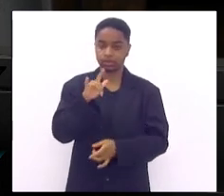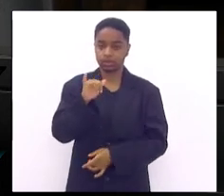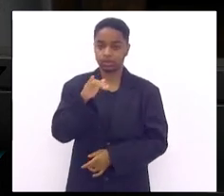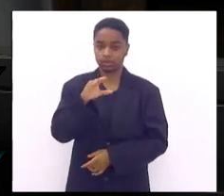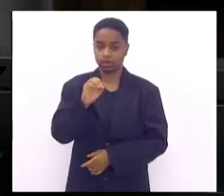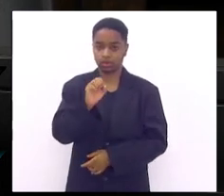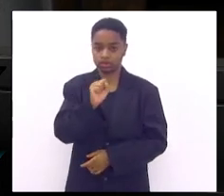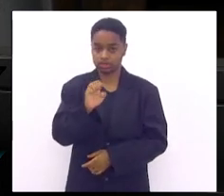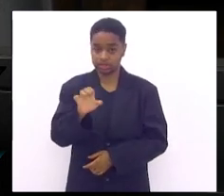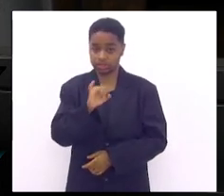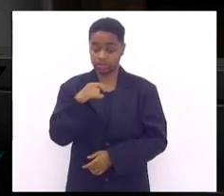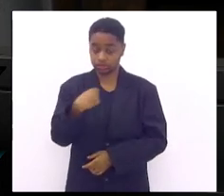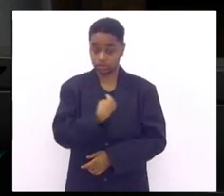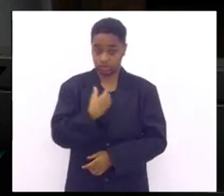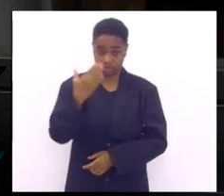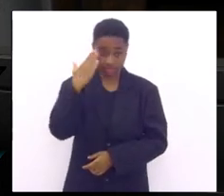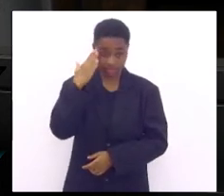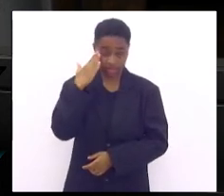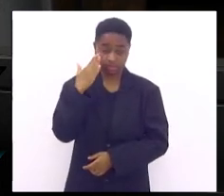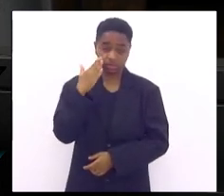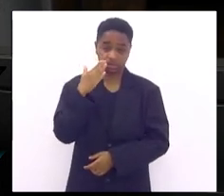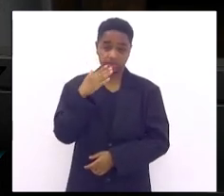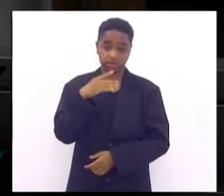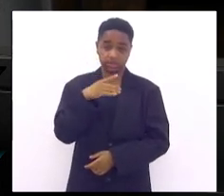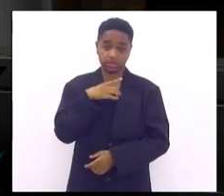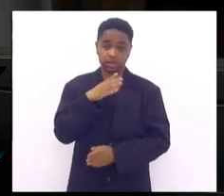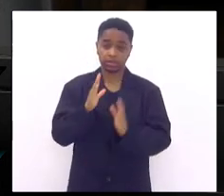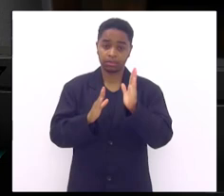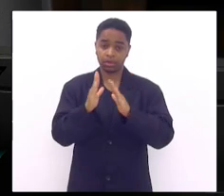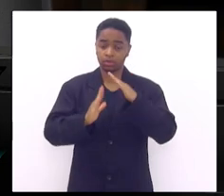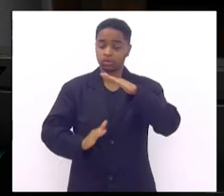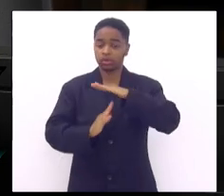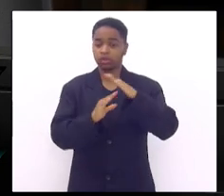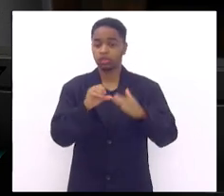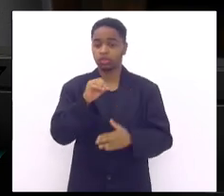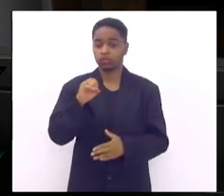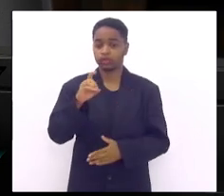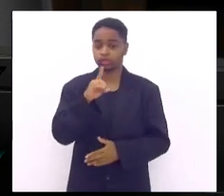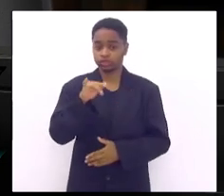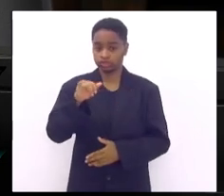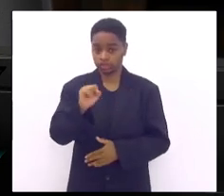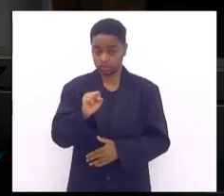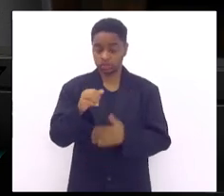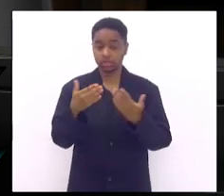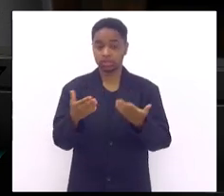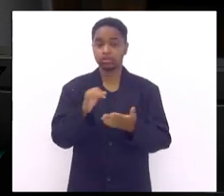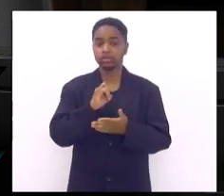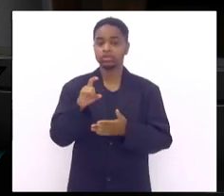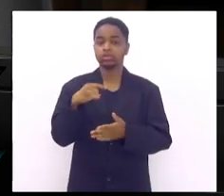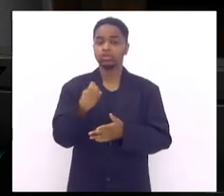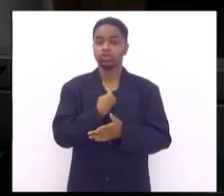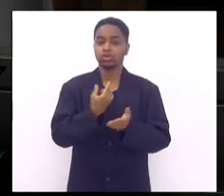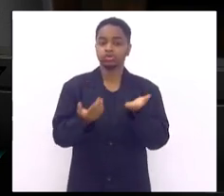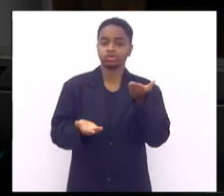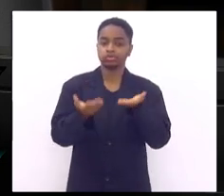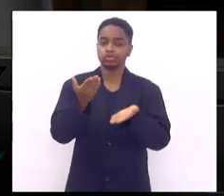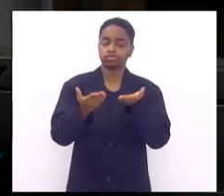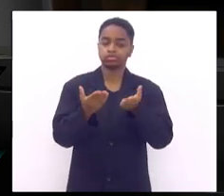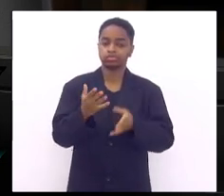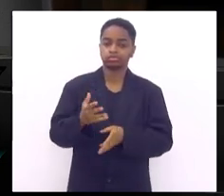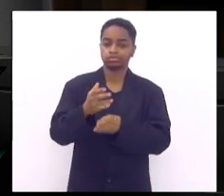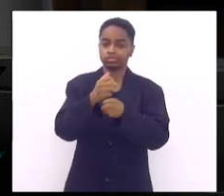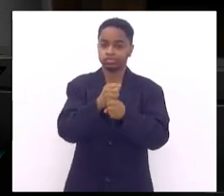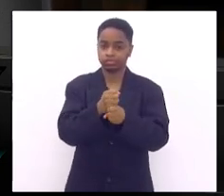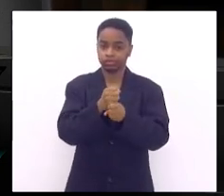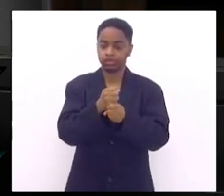meia vida da hemácia do globo vermelho é de 3 meses 90 dias então quando a gente faz a dosagem dessa hemoglobina